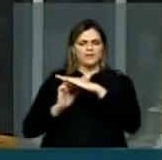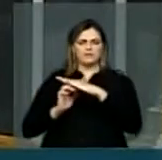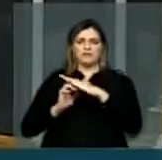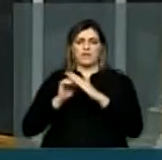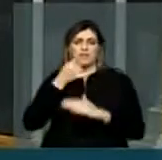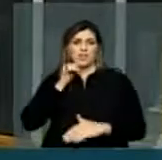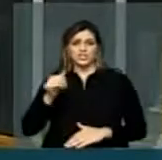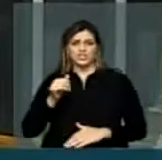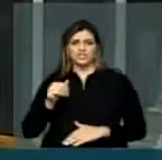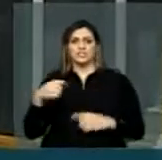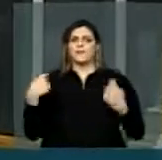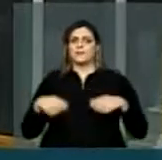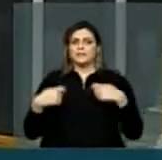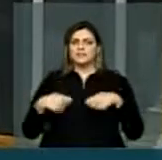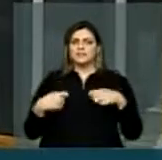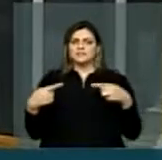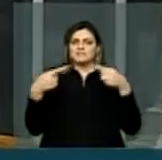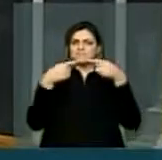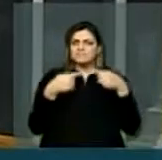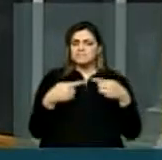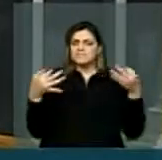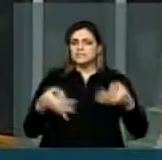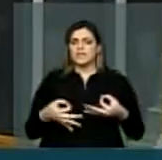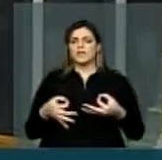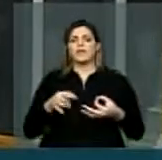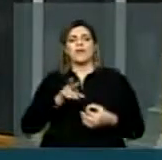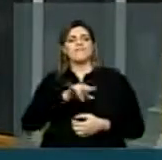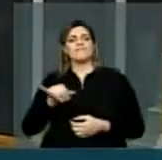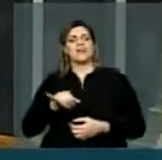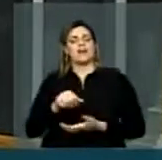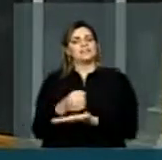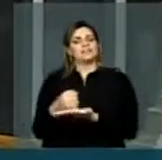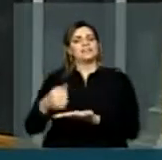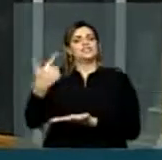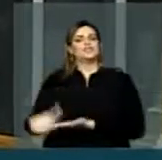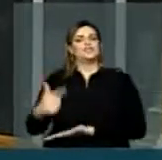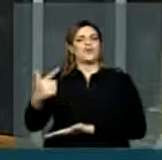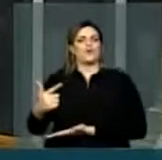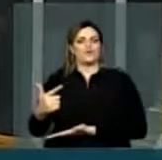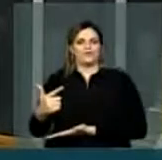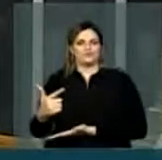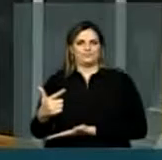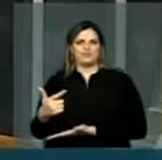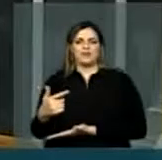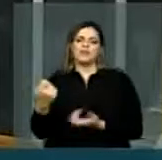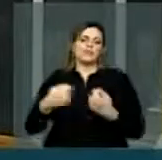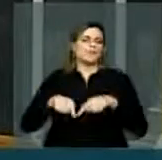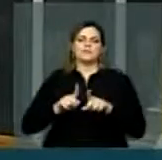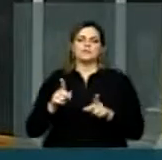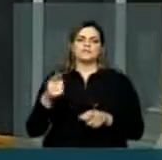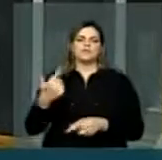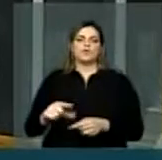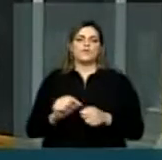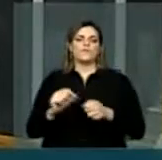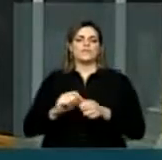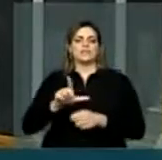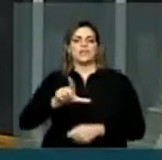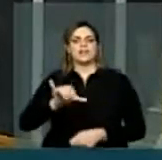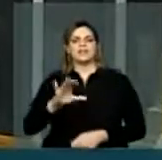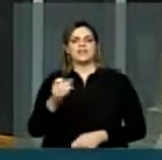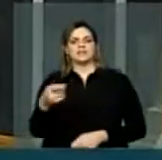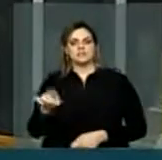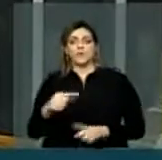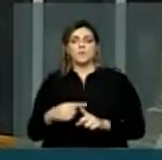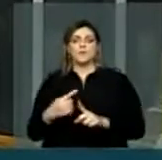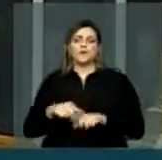elas terão o benefício de ter as suas concessões renovadas em 2015, ou assim que forem sendo vencidas,